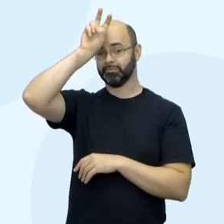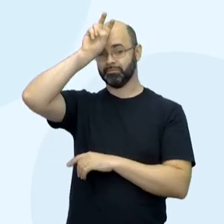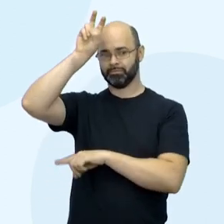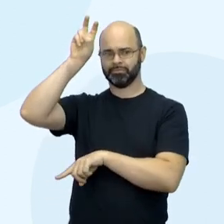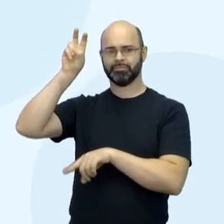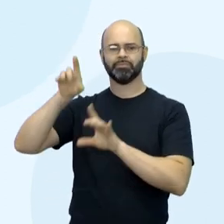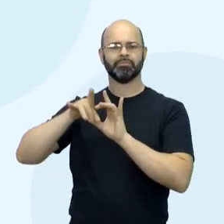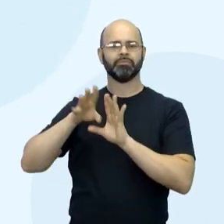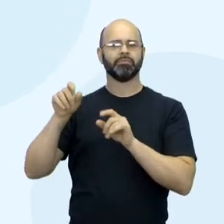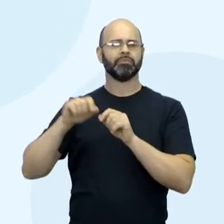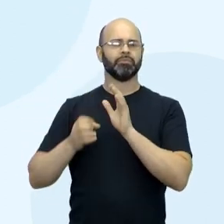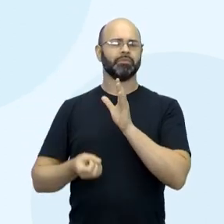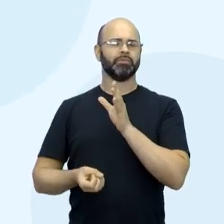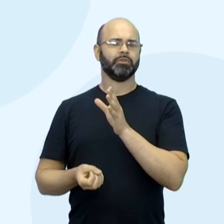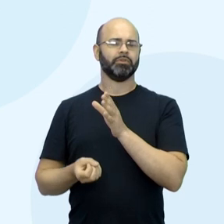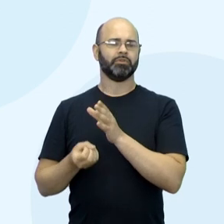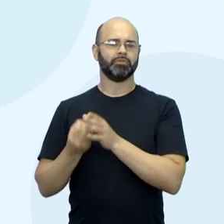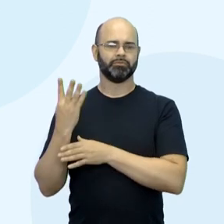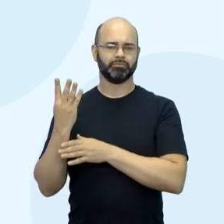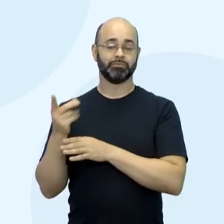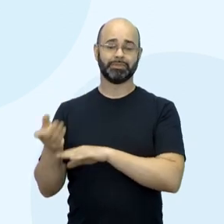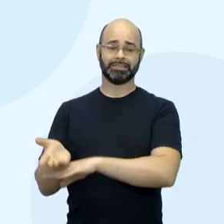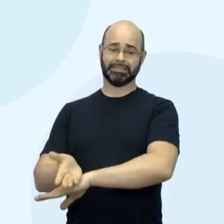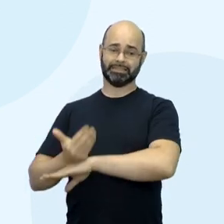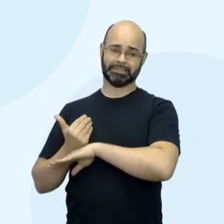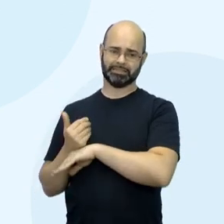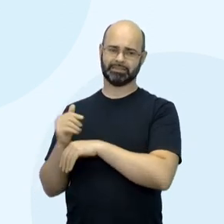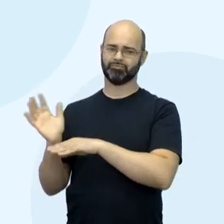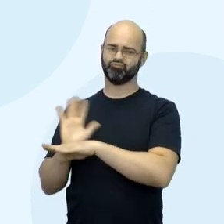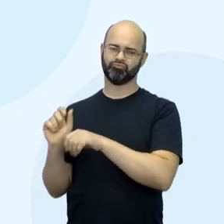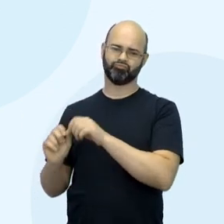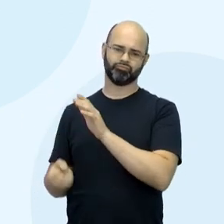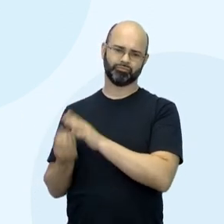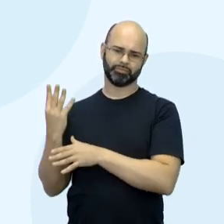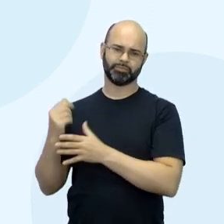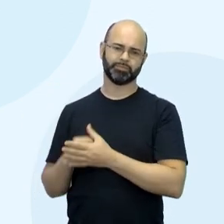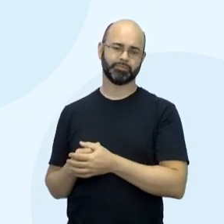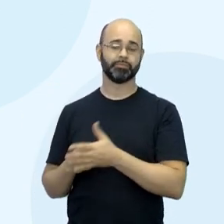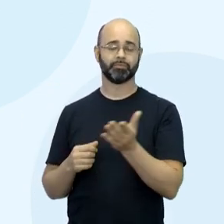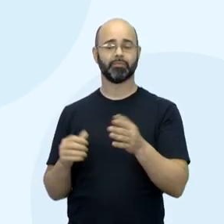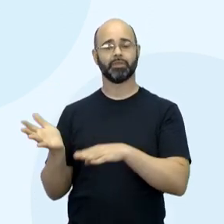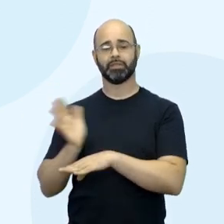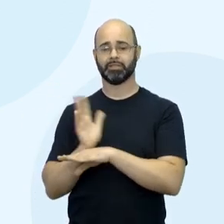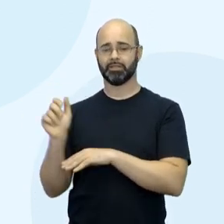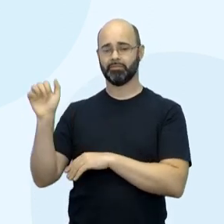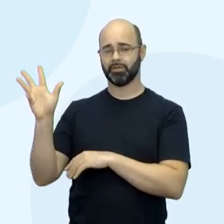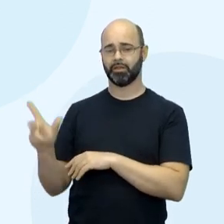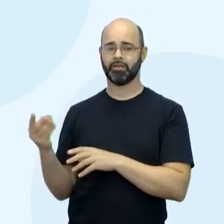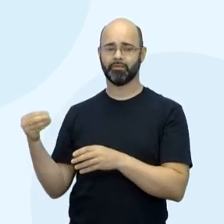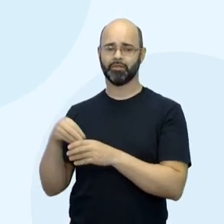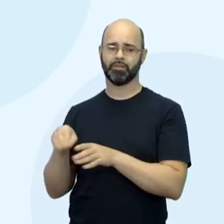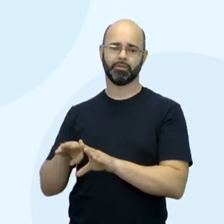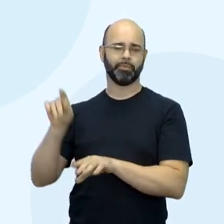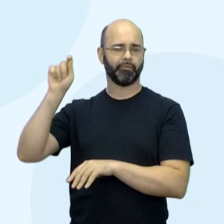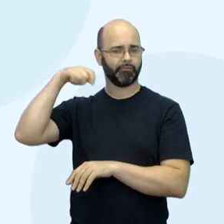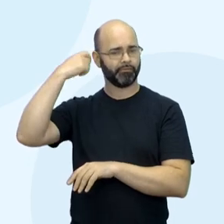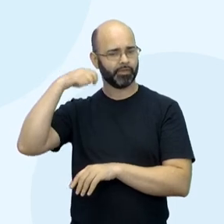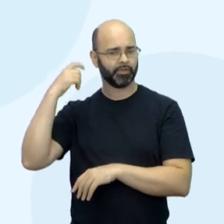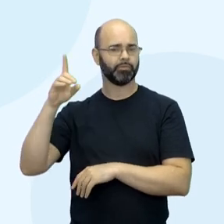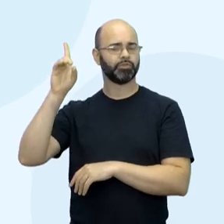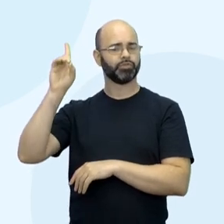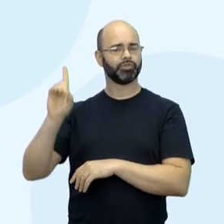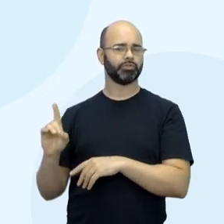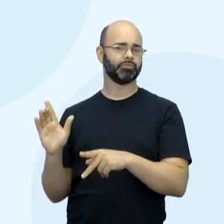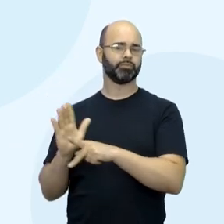desenvolveram uma indústria cinematográfica mais cedo. Comumente, cinema da África inclui também filmes de diretores